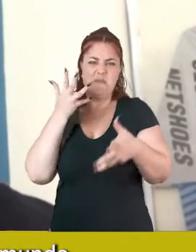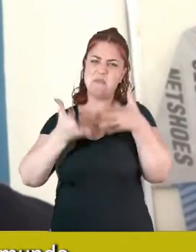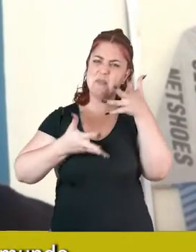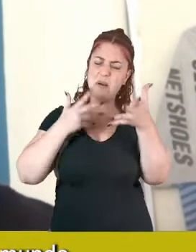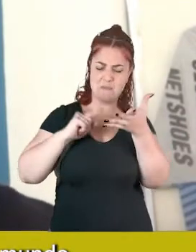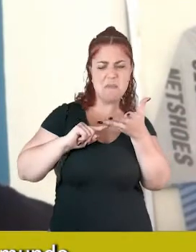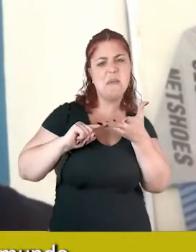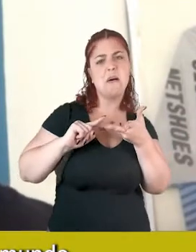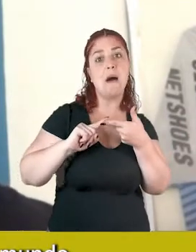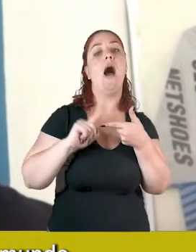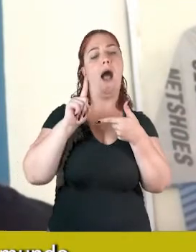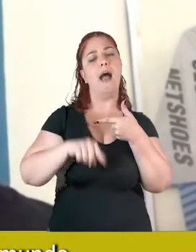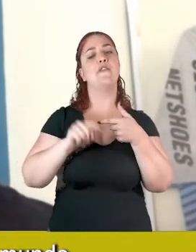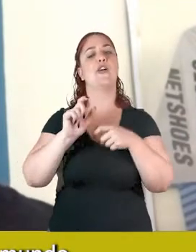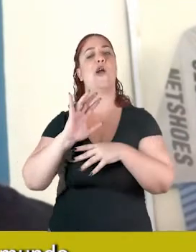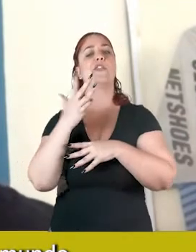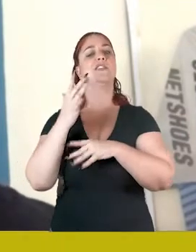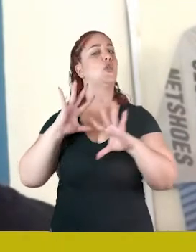e aí a imagem rodou o mundo.